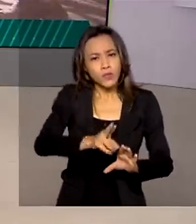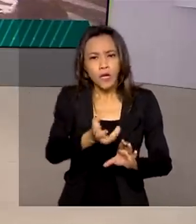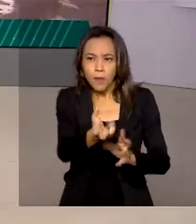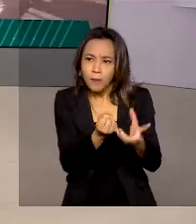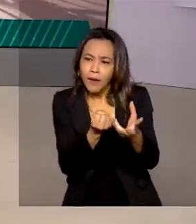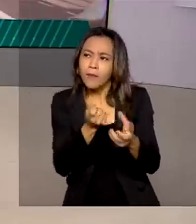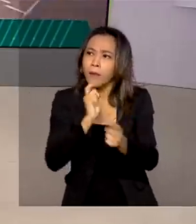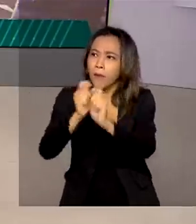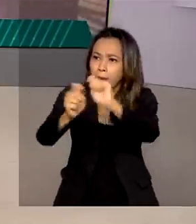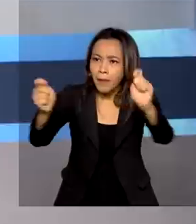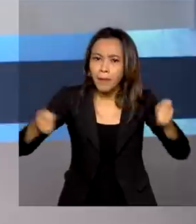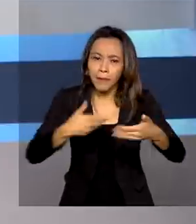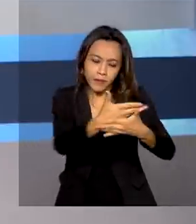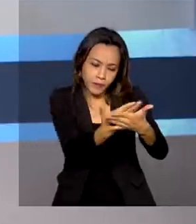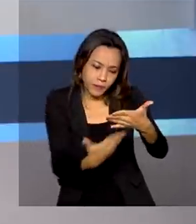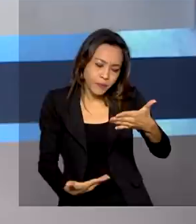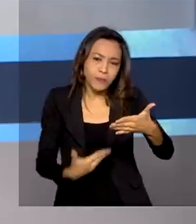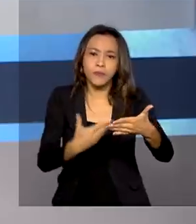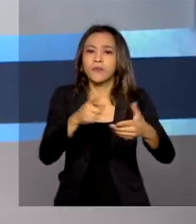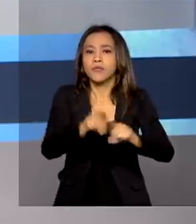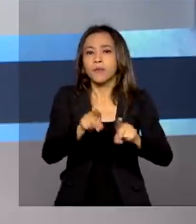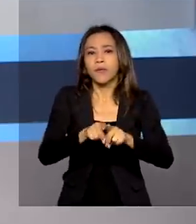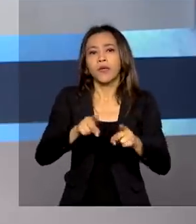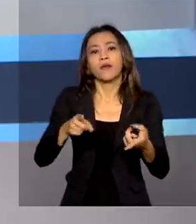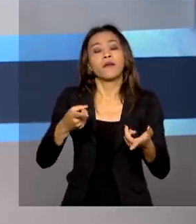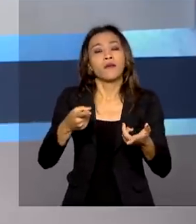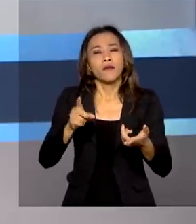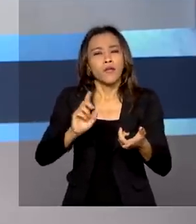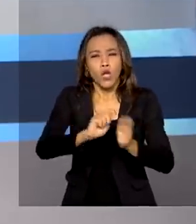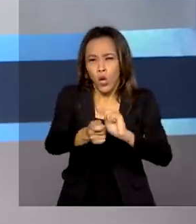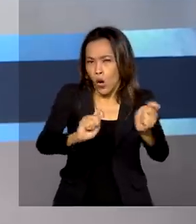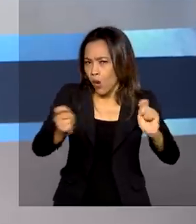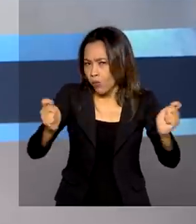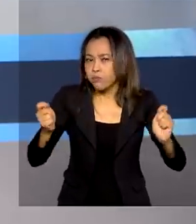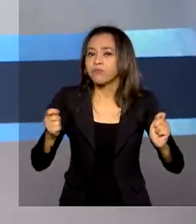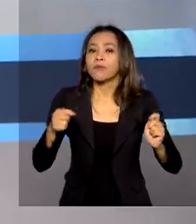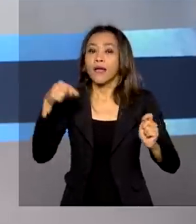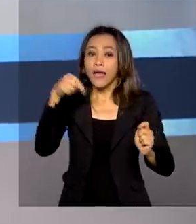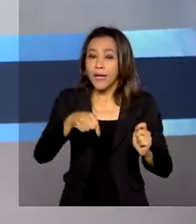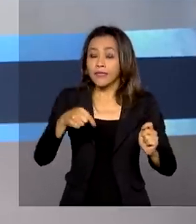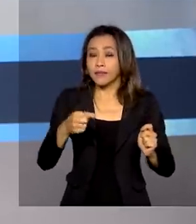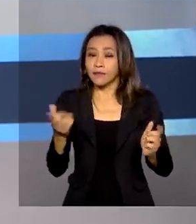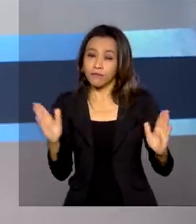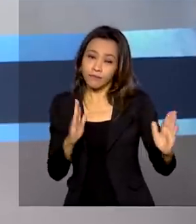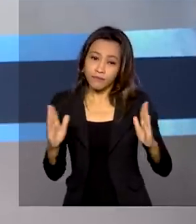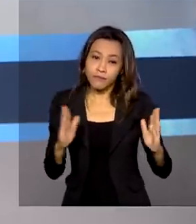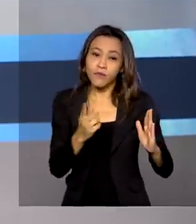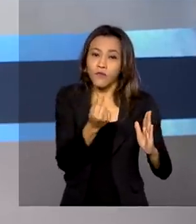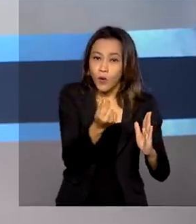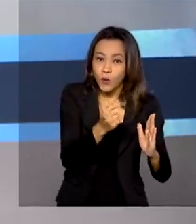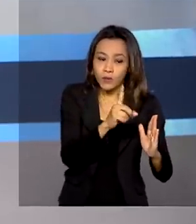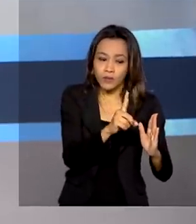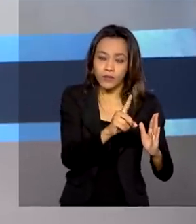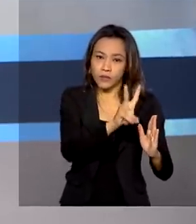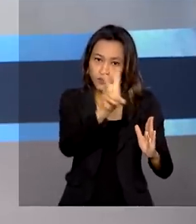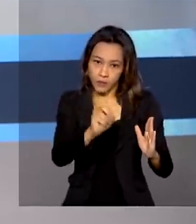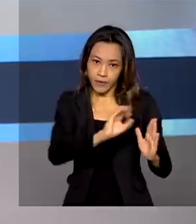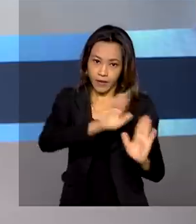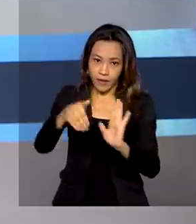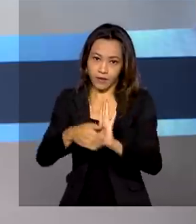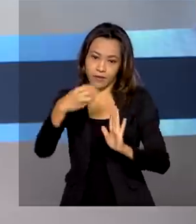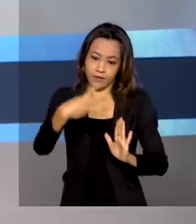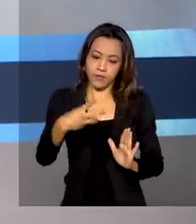contas e boletos. Lembrando que nessa rodada de pagamentos, as parcelas variam de R 150 a R$ 375,